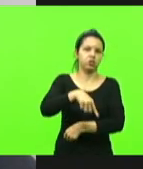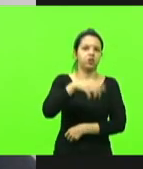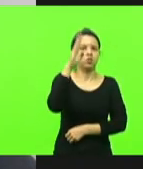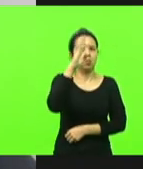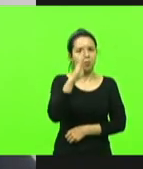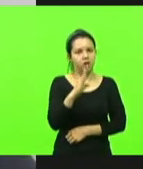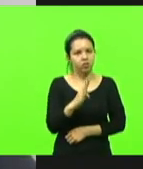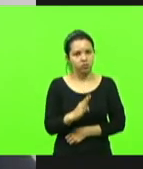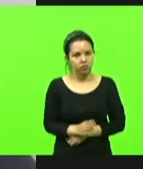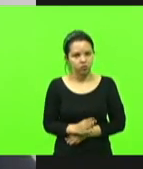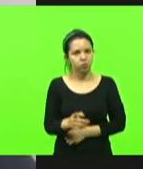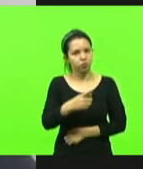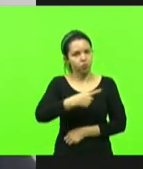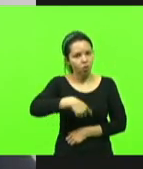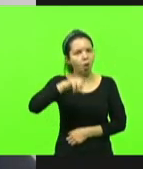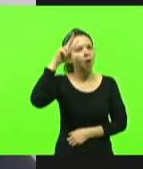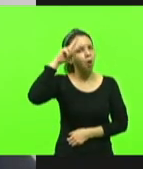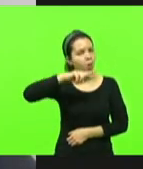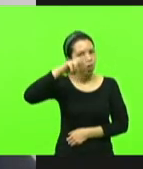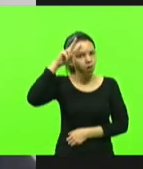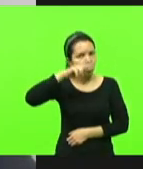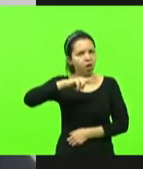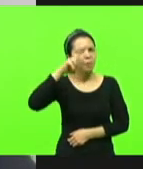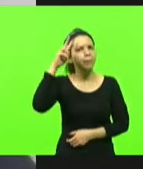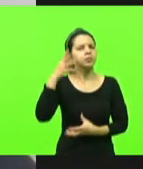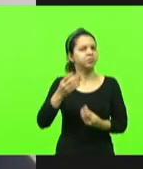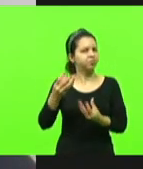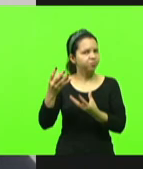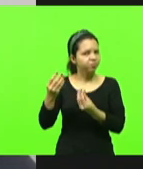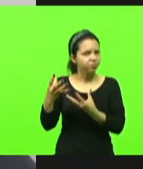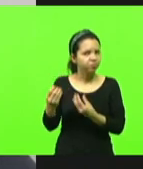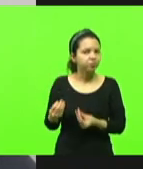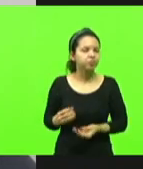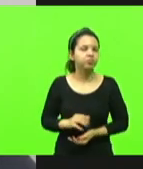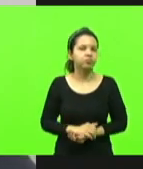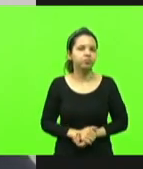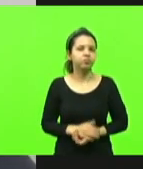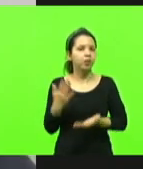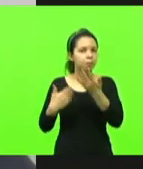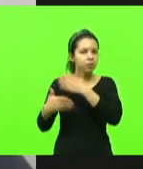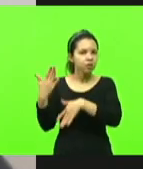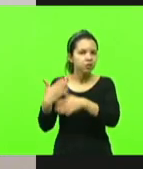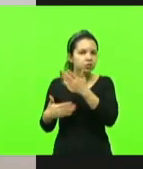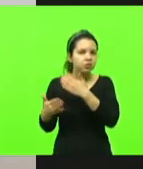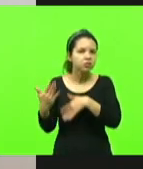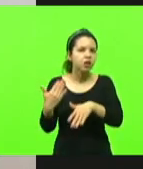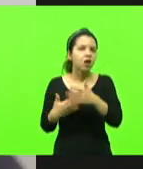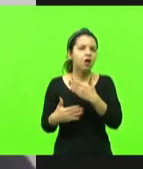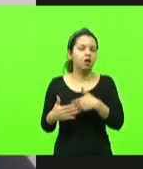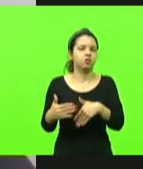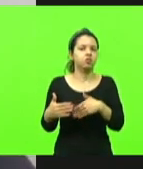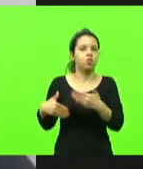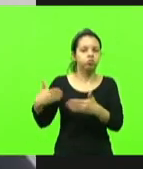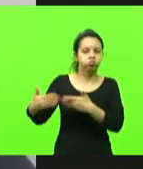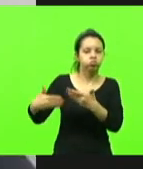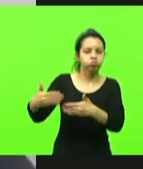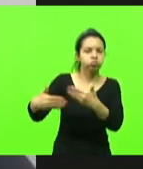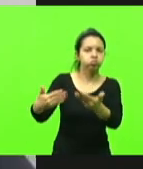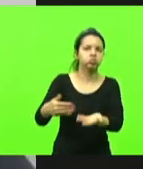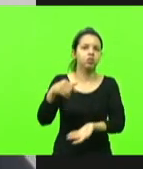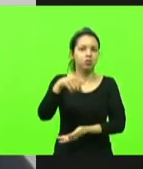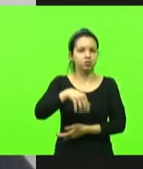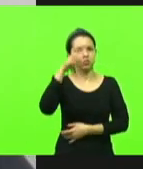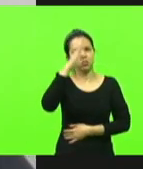e nós recordamos de tantas situações que estavam se conduzindo sobre a nossa